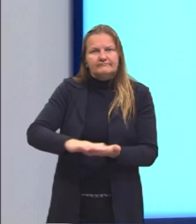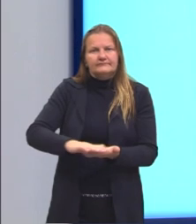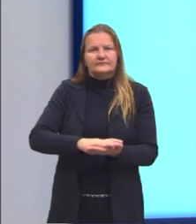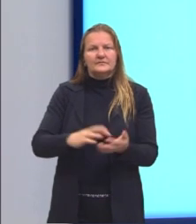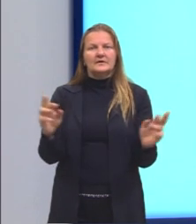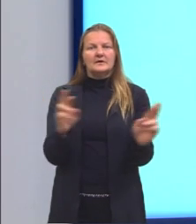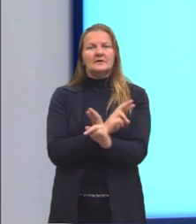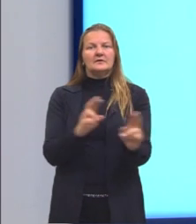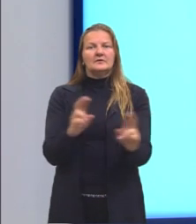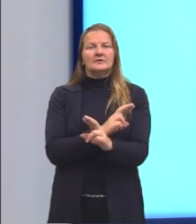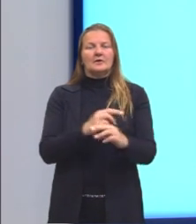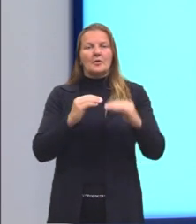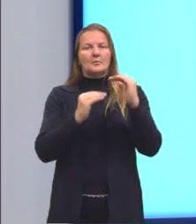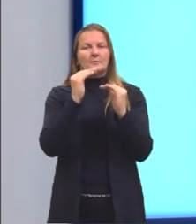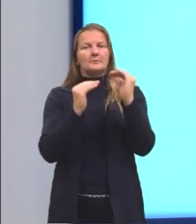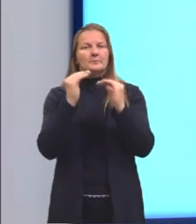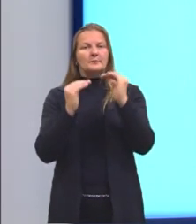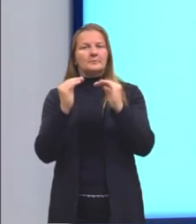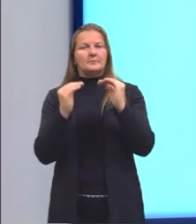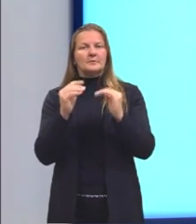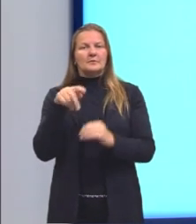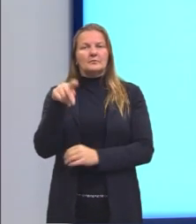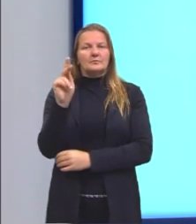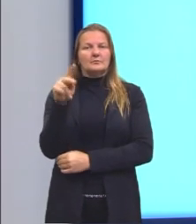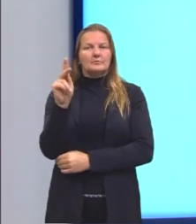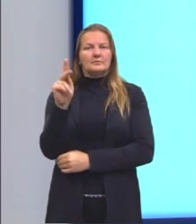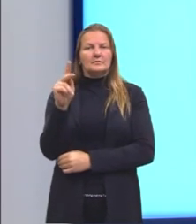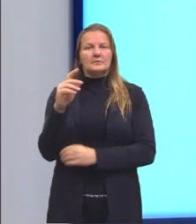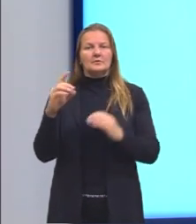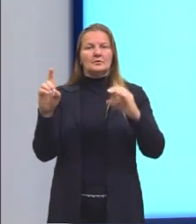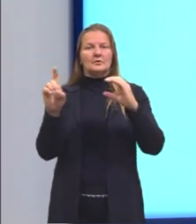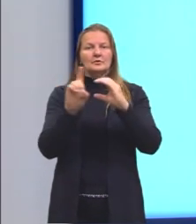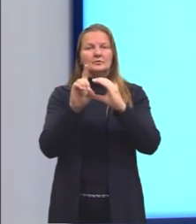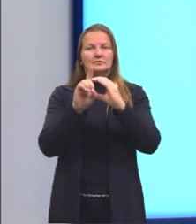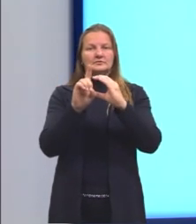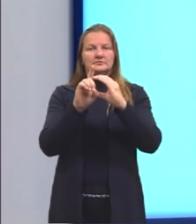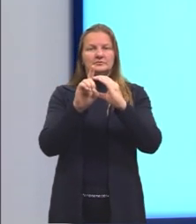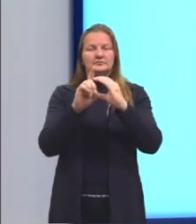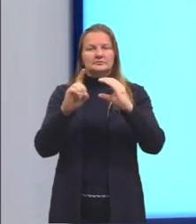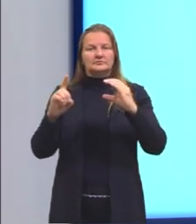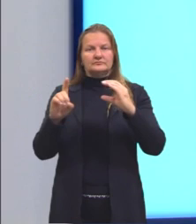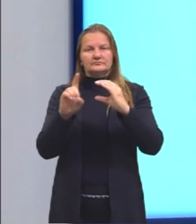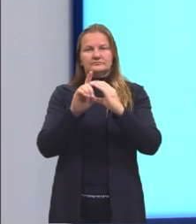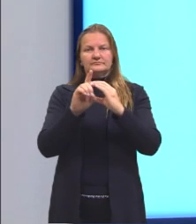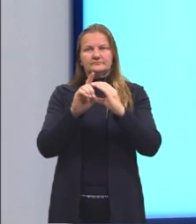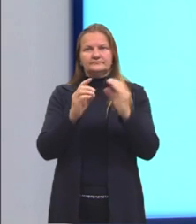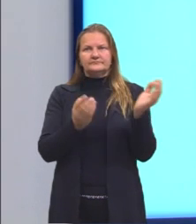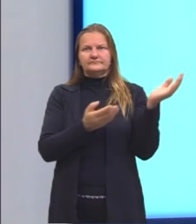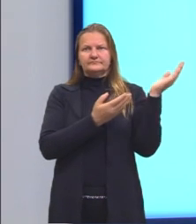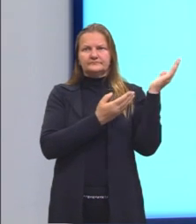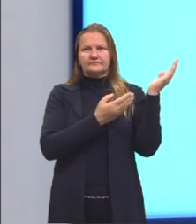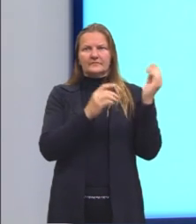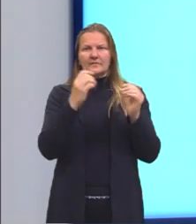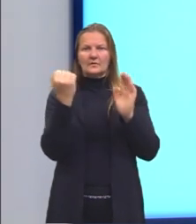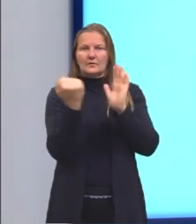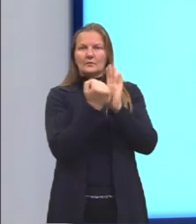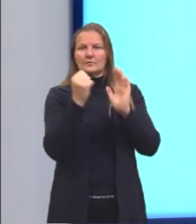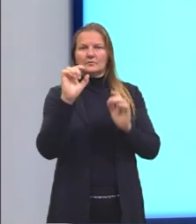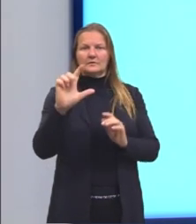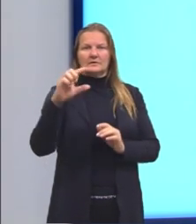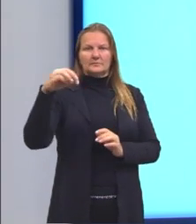a constante de proporcionalidade K, o diâmetro do pneu, que é ali identificado por L metros,